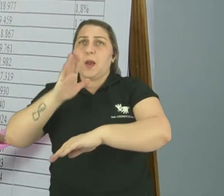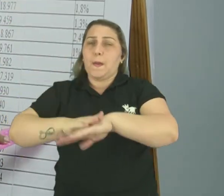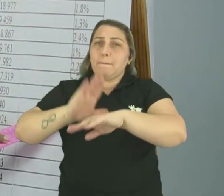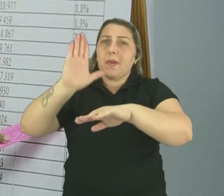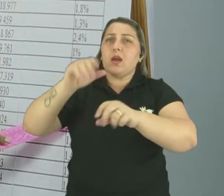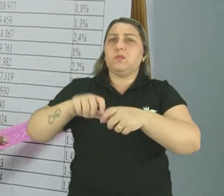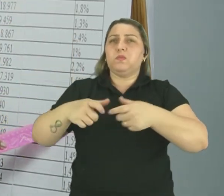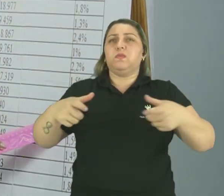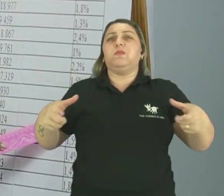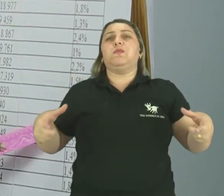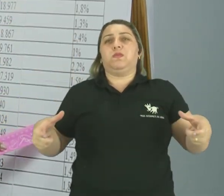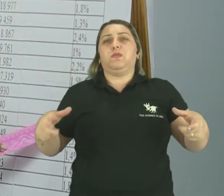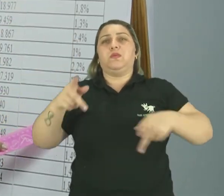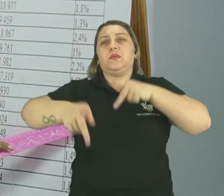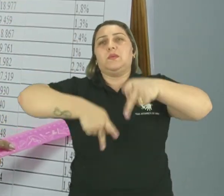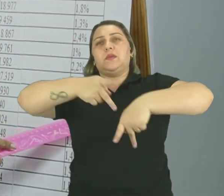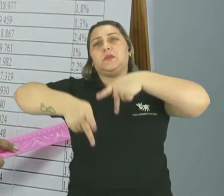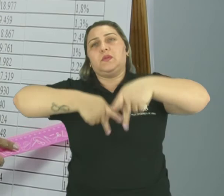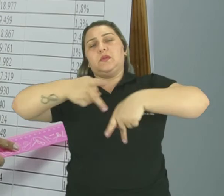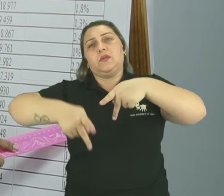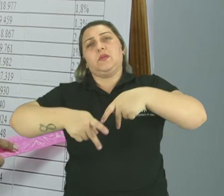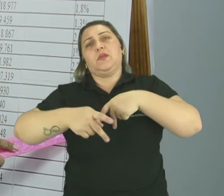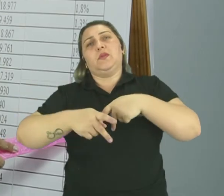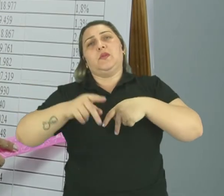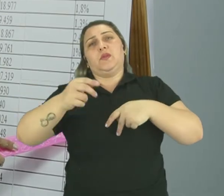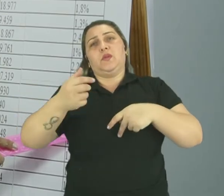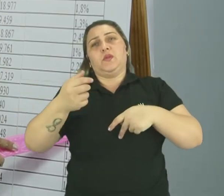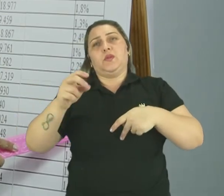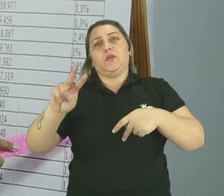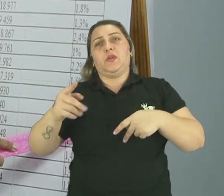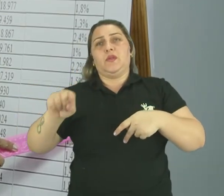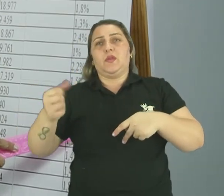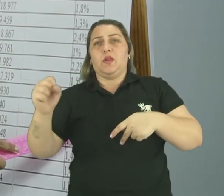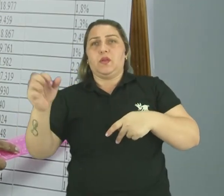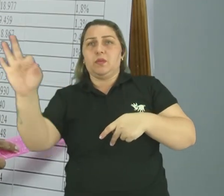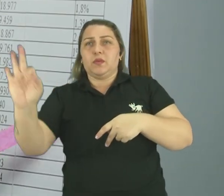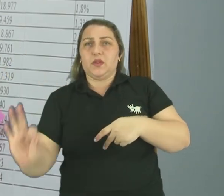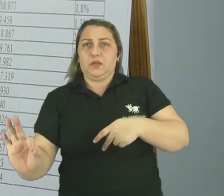O maior crescimento populacional De 2,8%